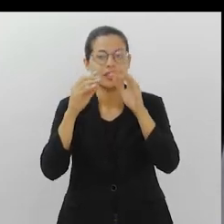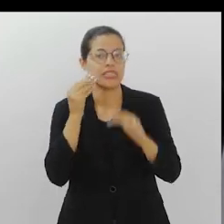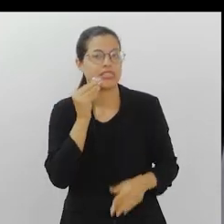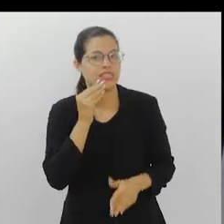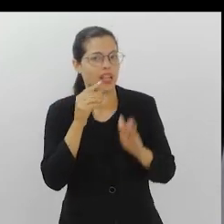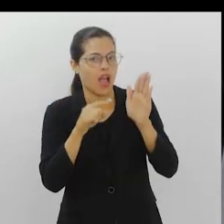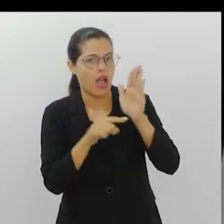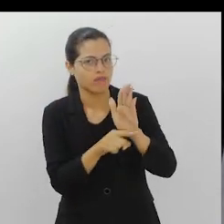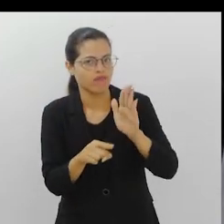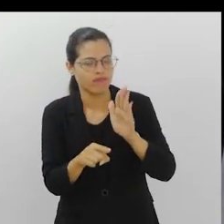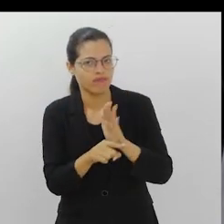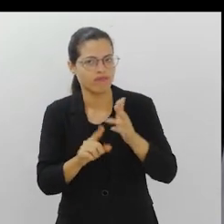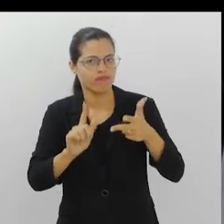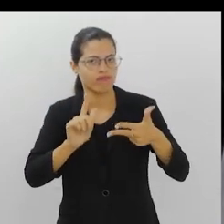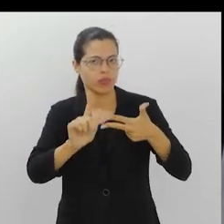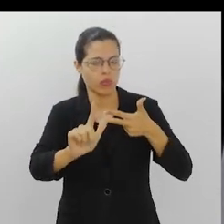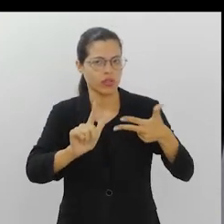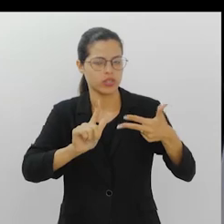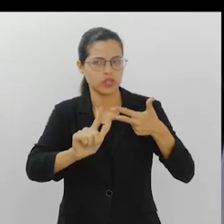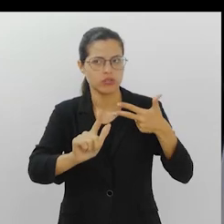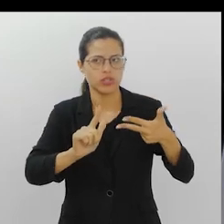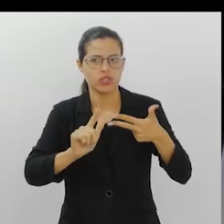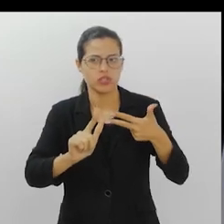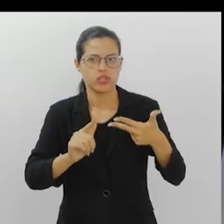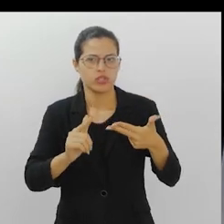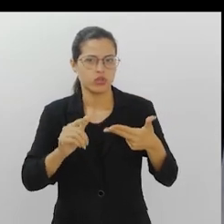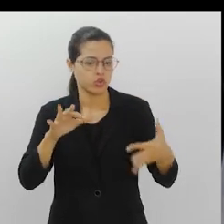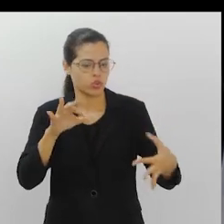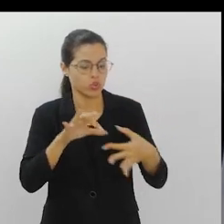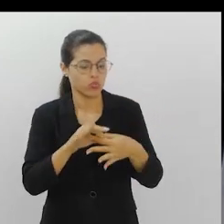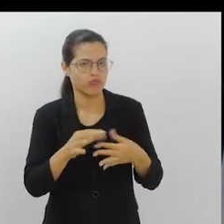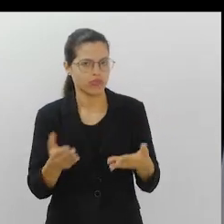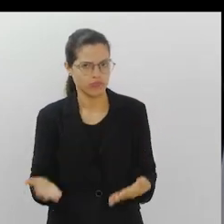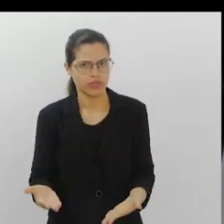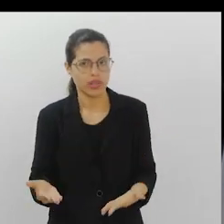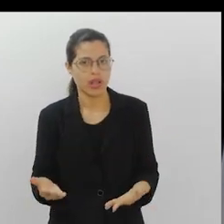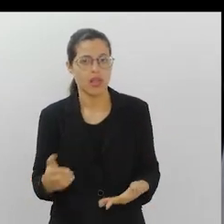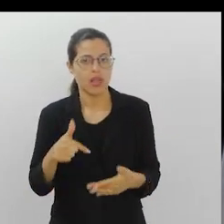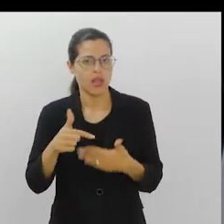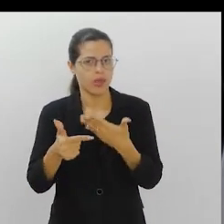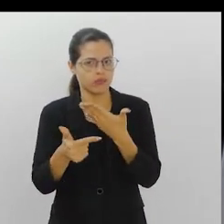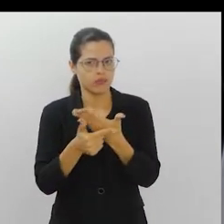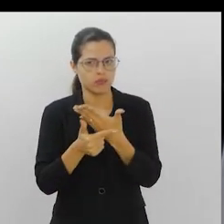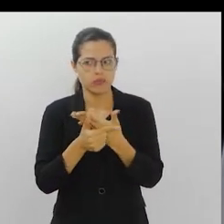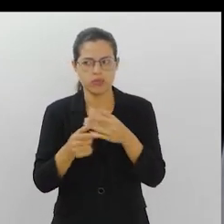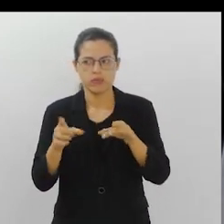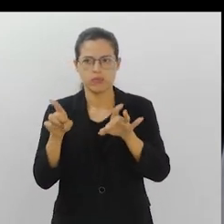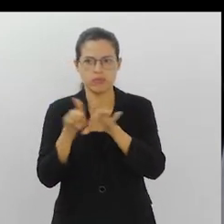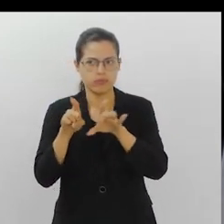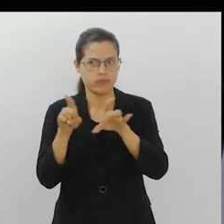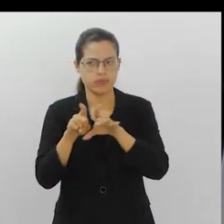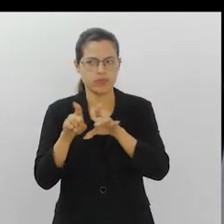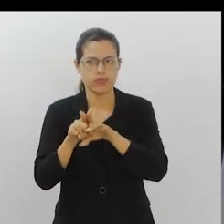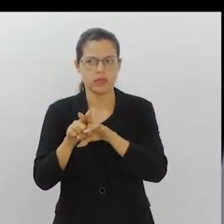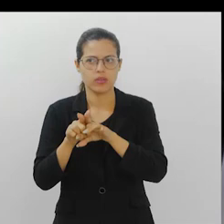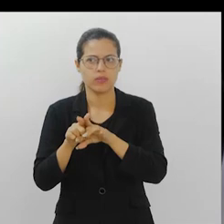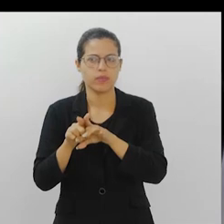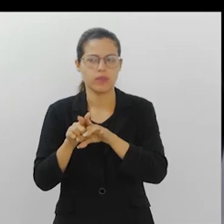só isso, tenta ajudar o Legislativo de alguma forma para fazer isso. E essa vai ser a função também